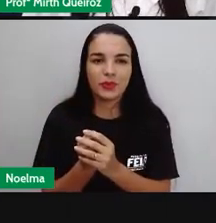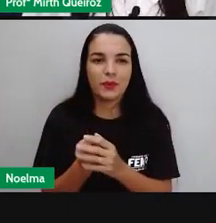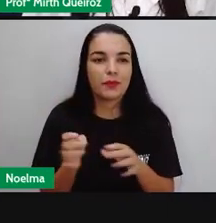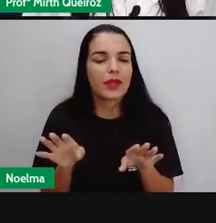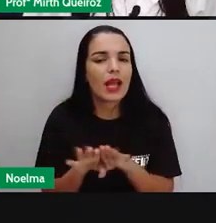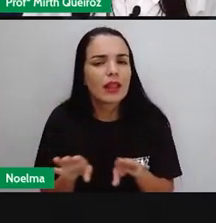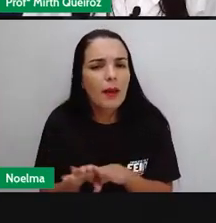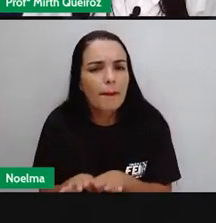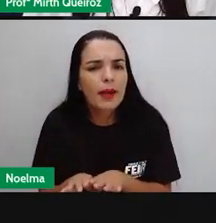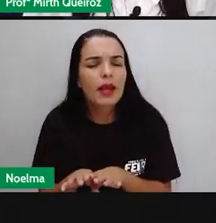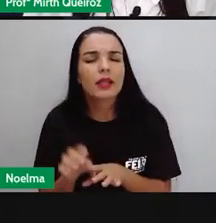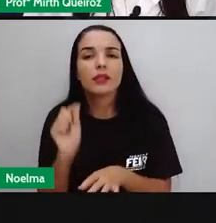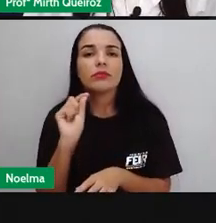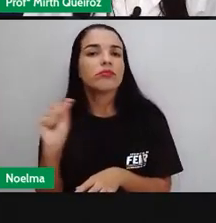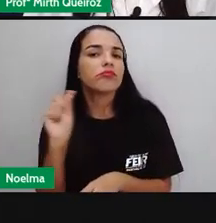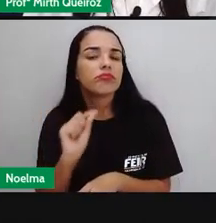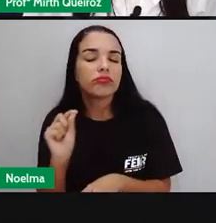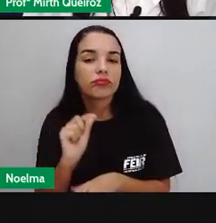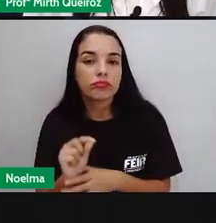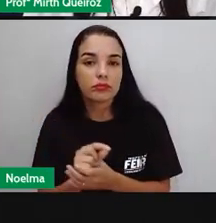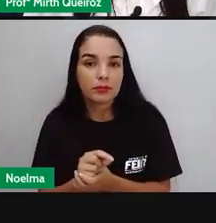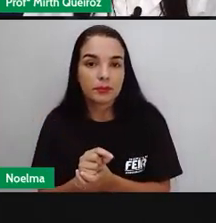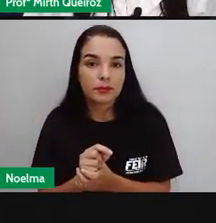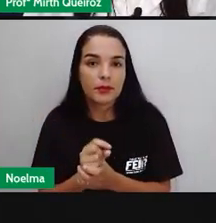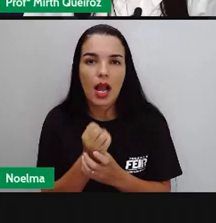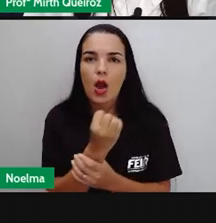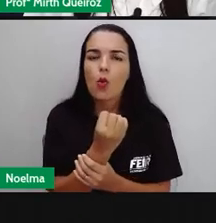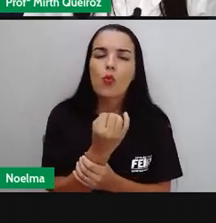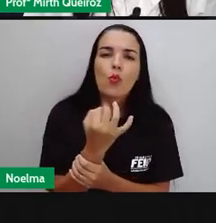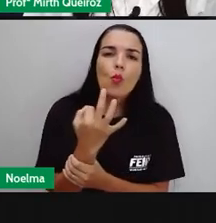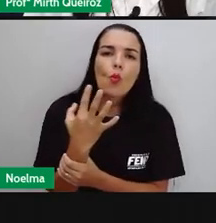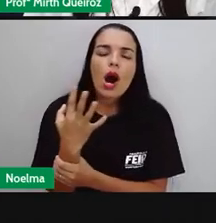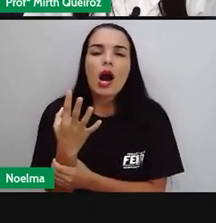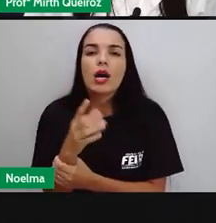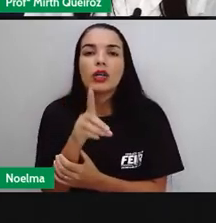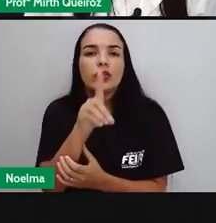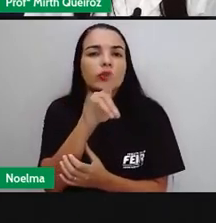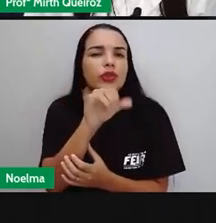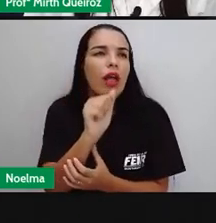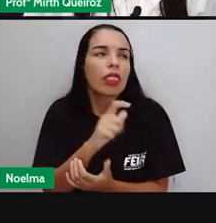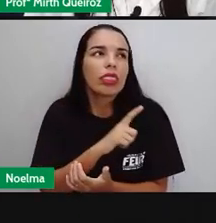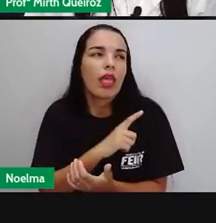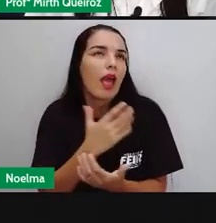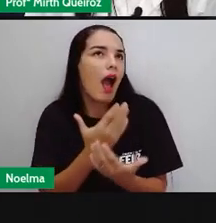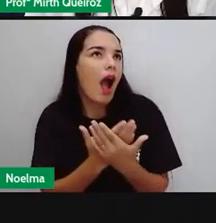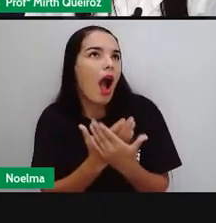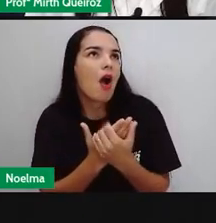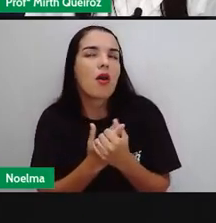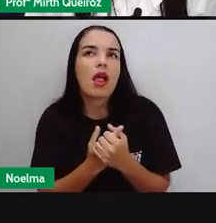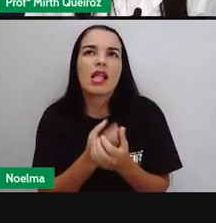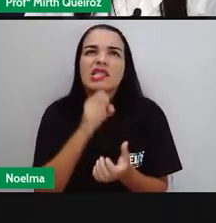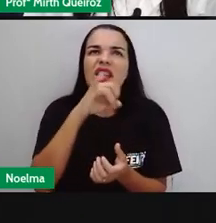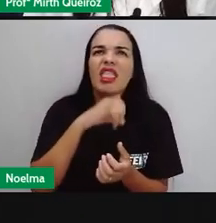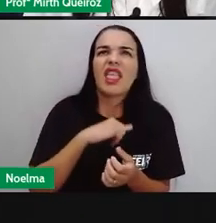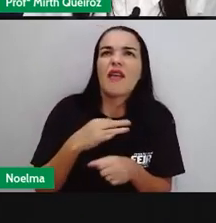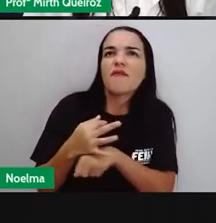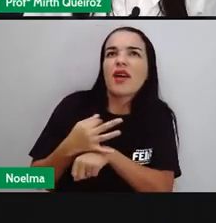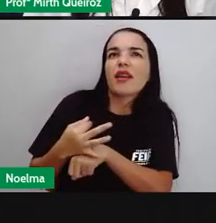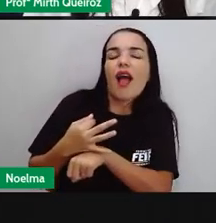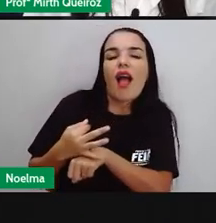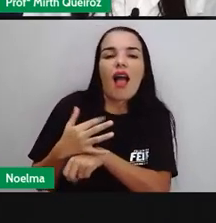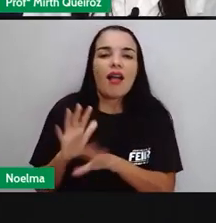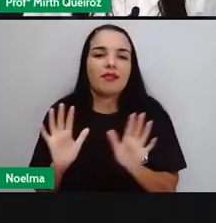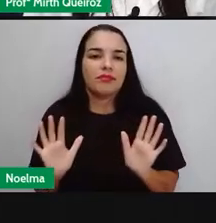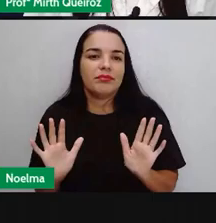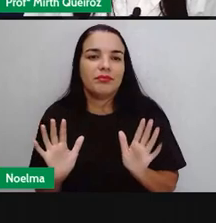Para a gente saber também Quais os dias que tem aulas Se tem um feriado Nós utilizamos o quê? O